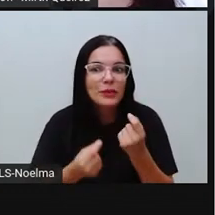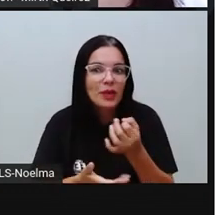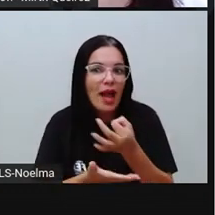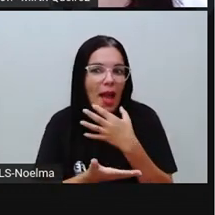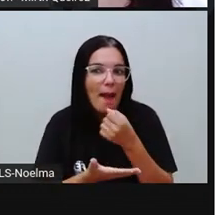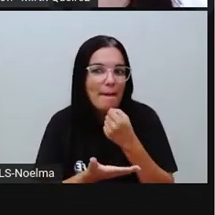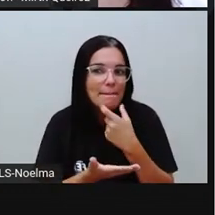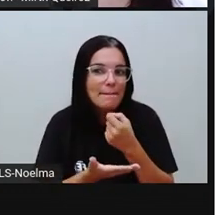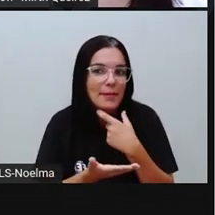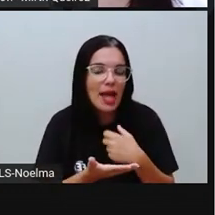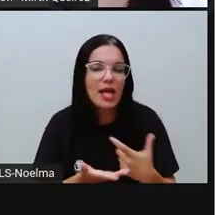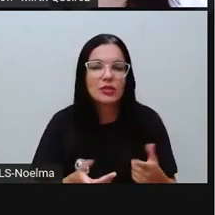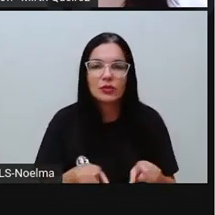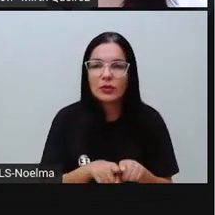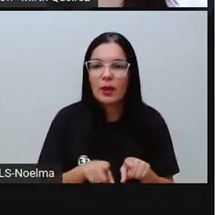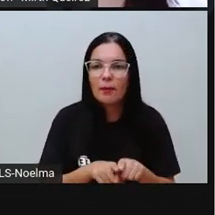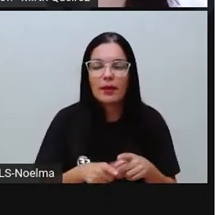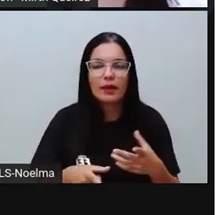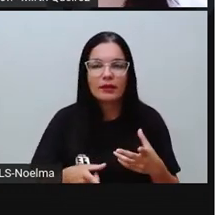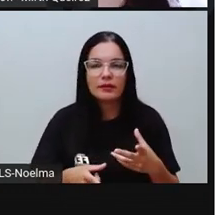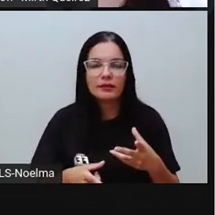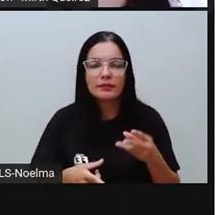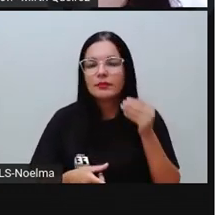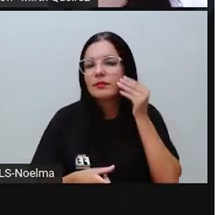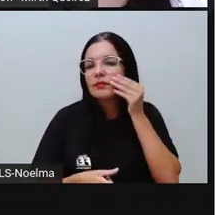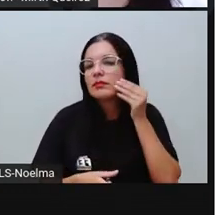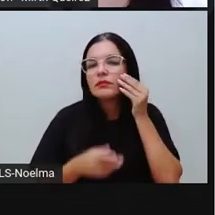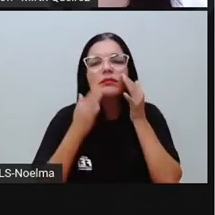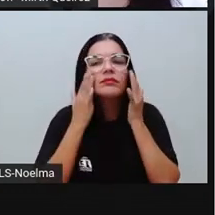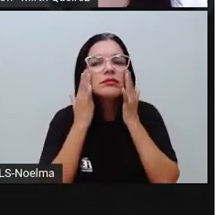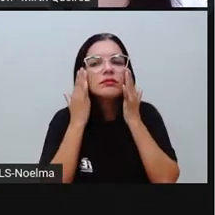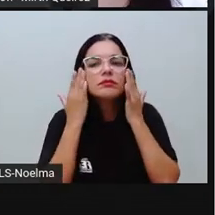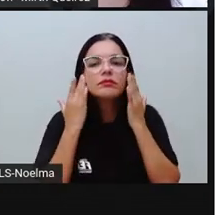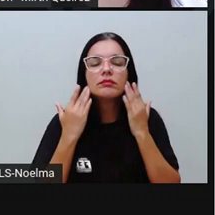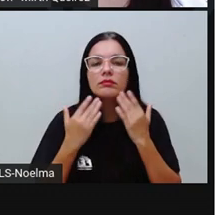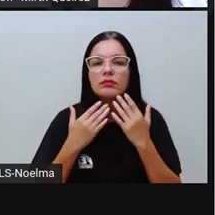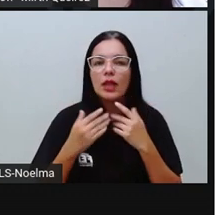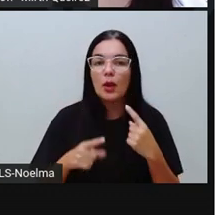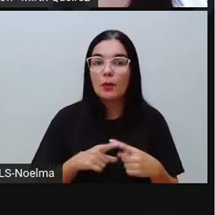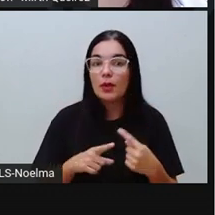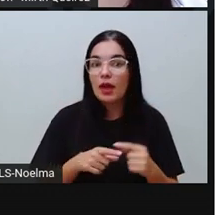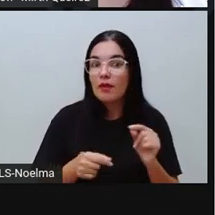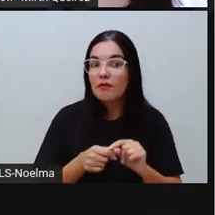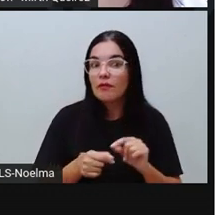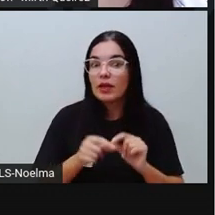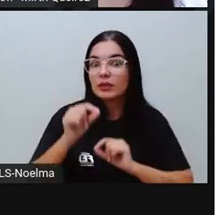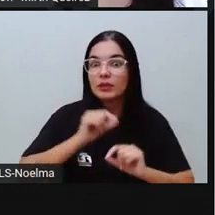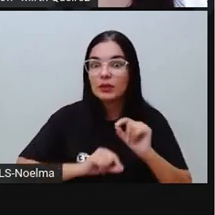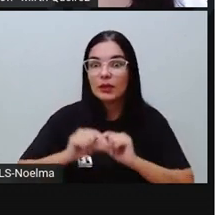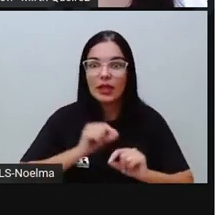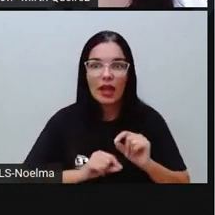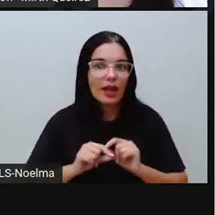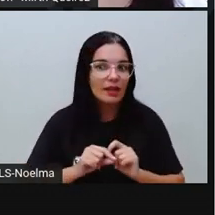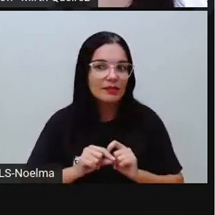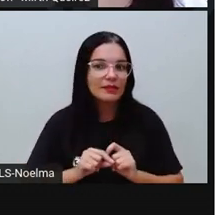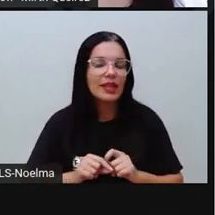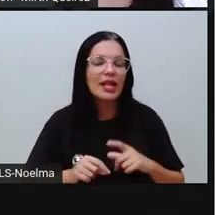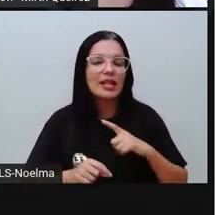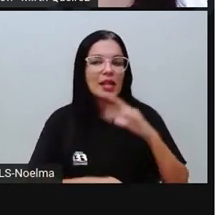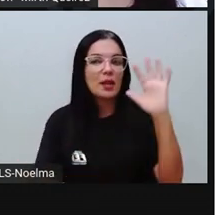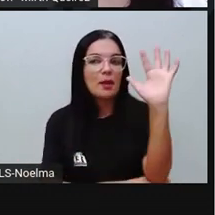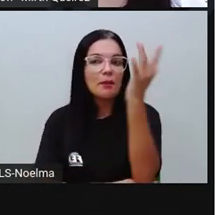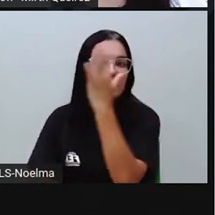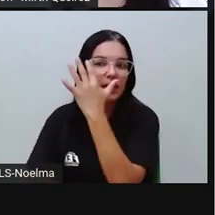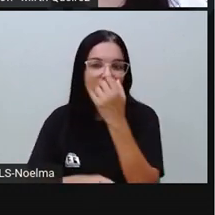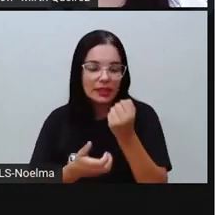e controle biológico de pragas, né? Esses medicamentos que são produzidos aí a partir de algumas plantas medicinais